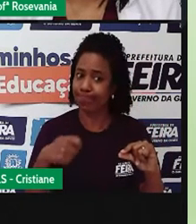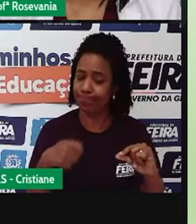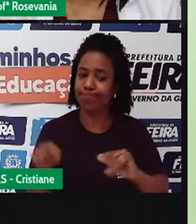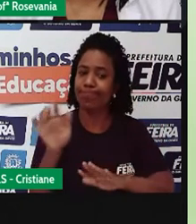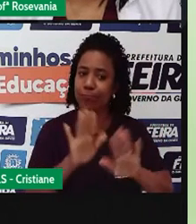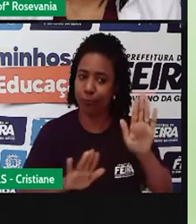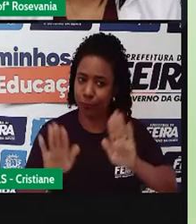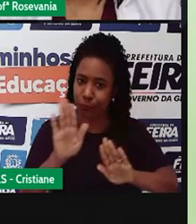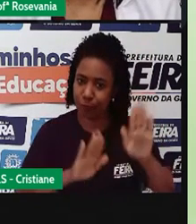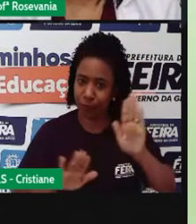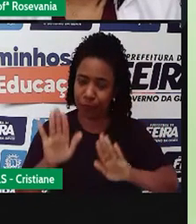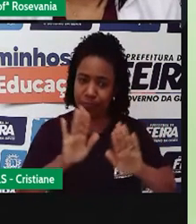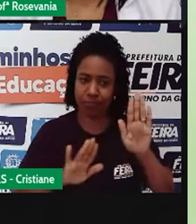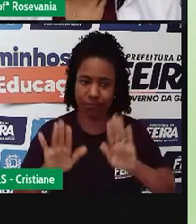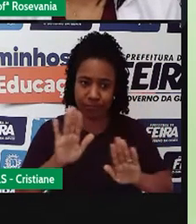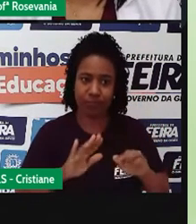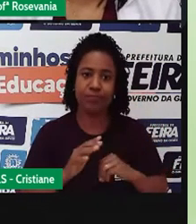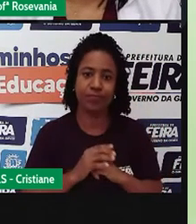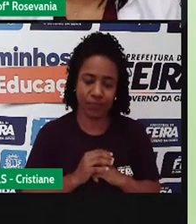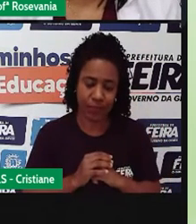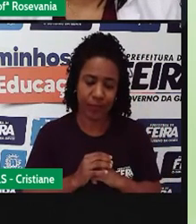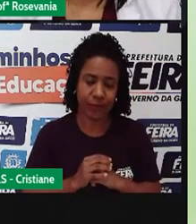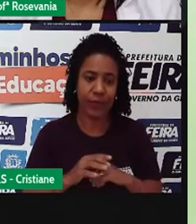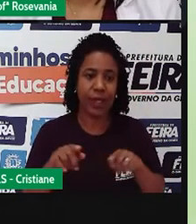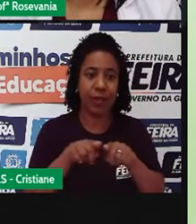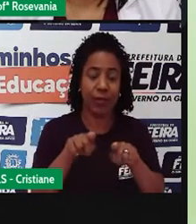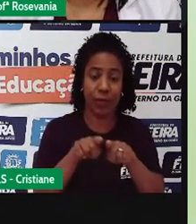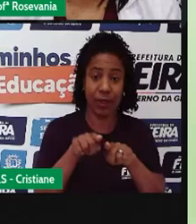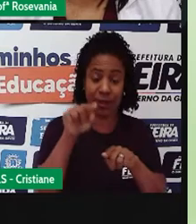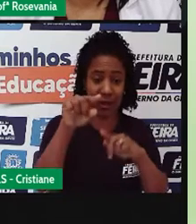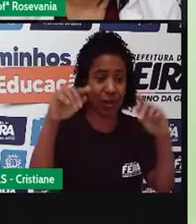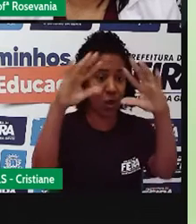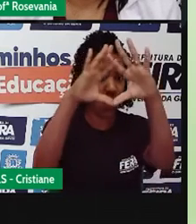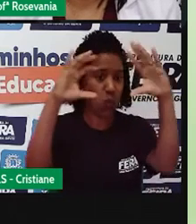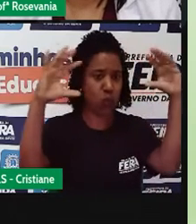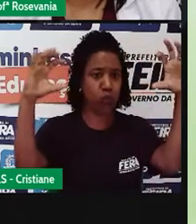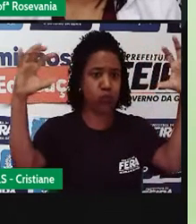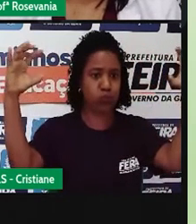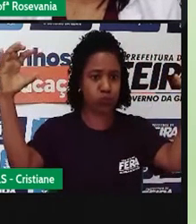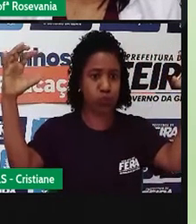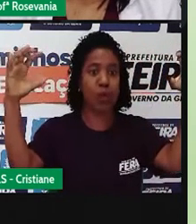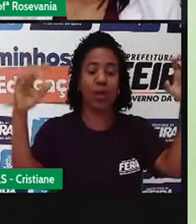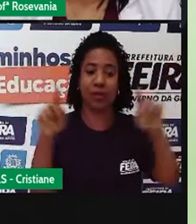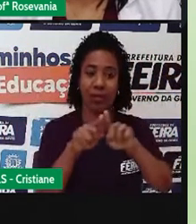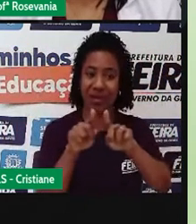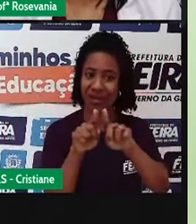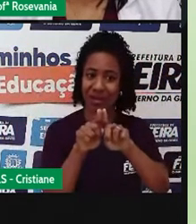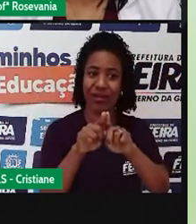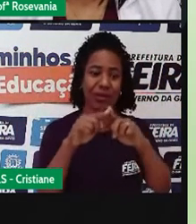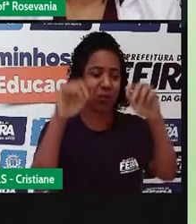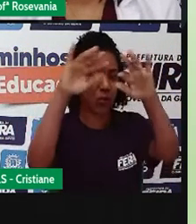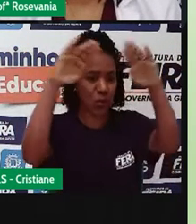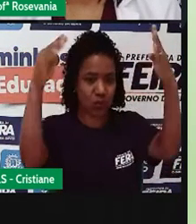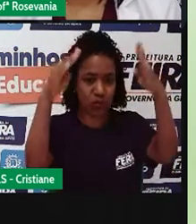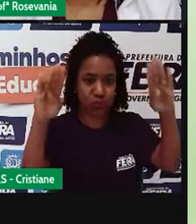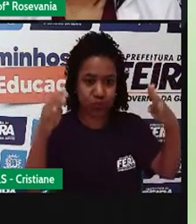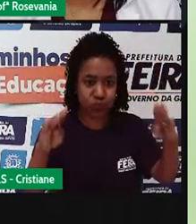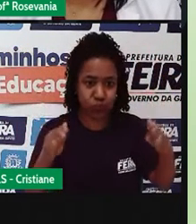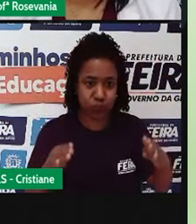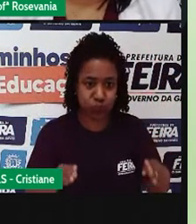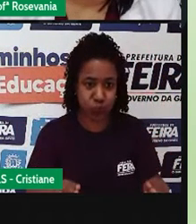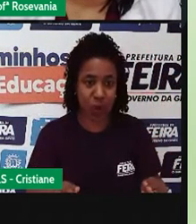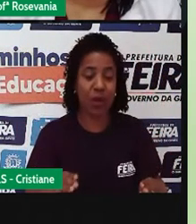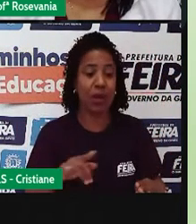os pinheirinhos é um tipo de, e os eucaliptos é um tipo de árvore que retira muita água do solo. Então, é bom que ele fique numa região que